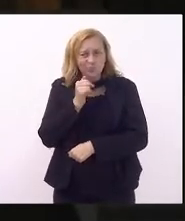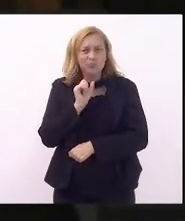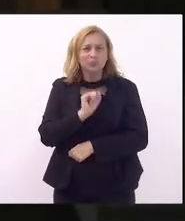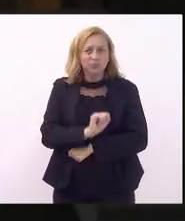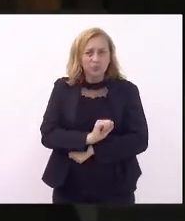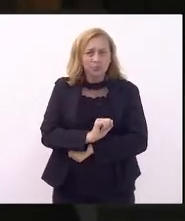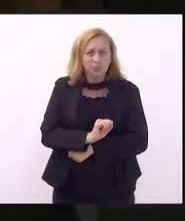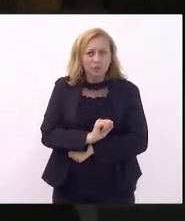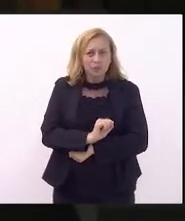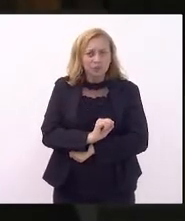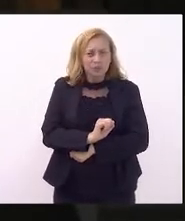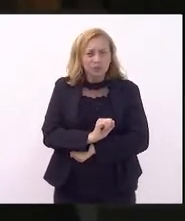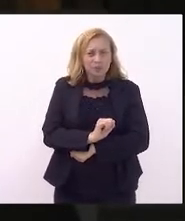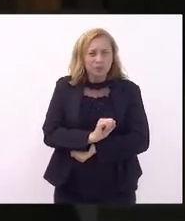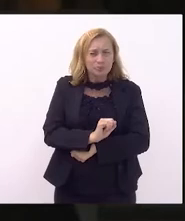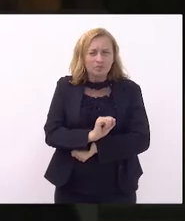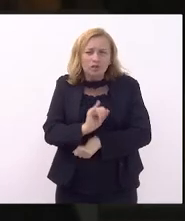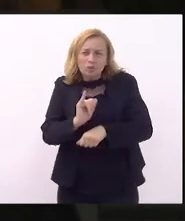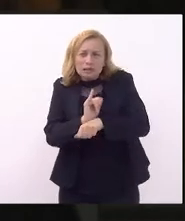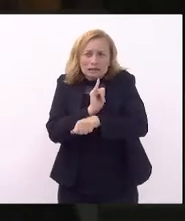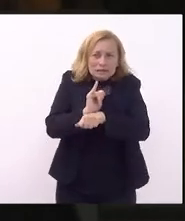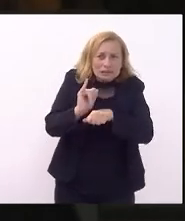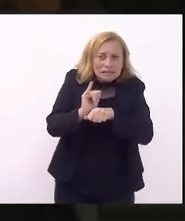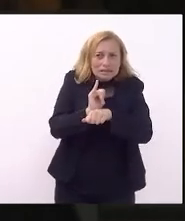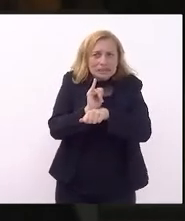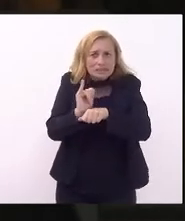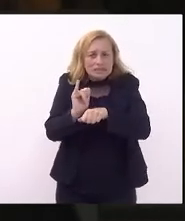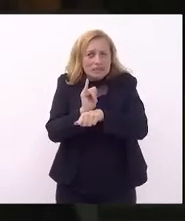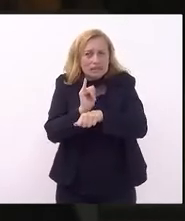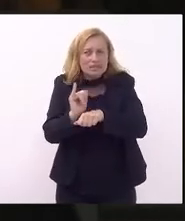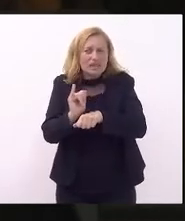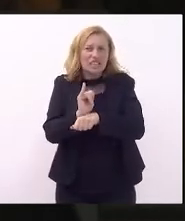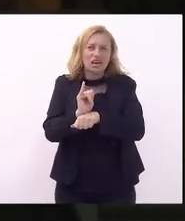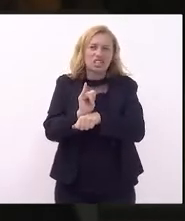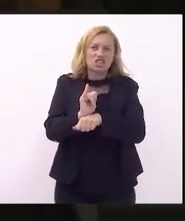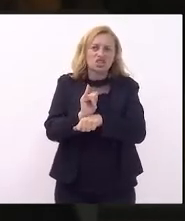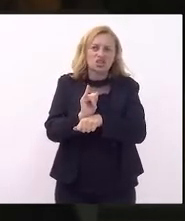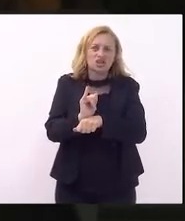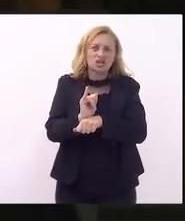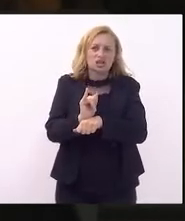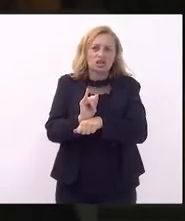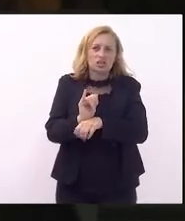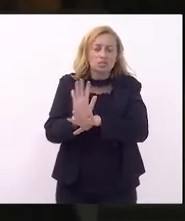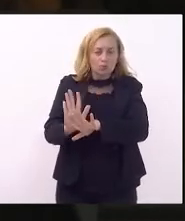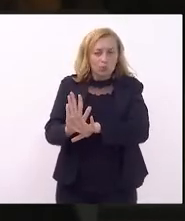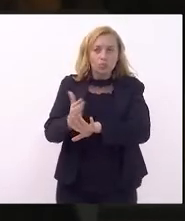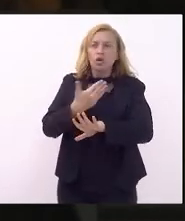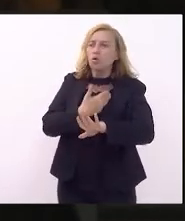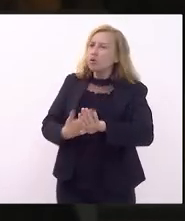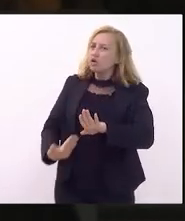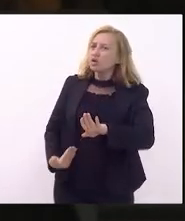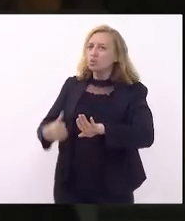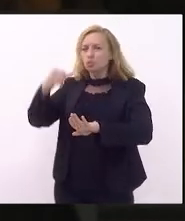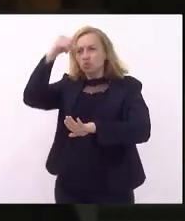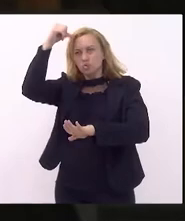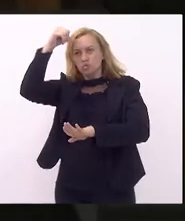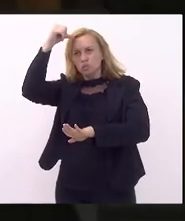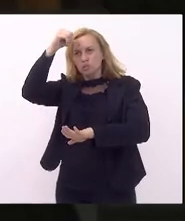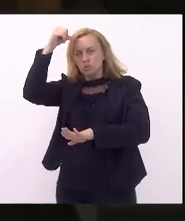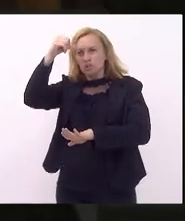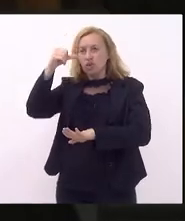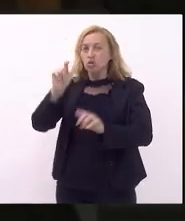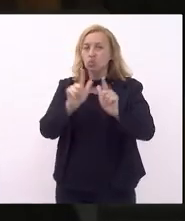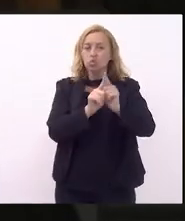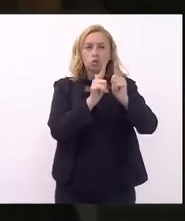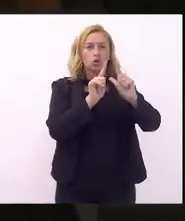alguma coação ao governador do Estado, Cláudio Castro, que, segundo notas de